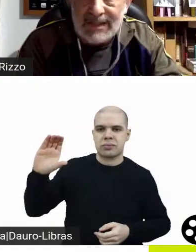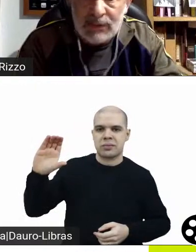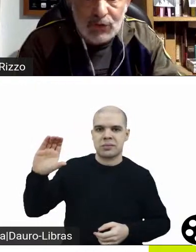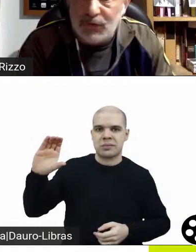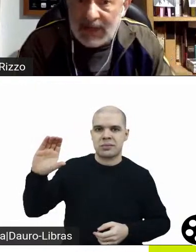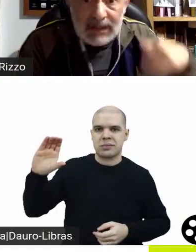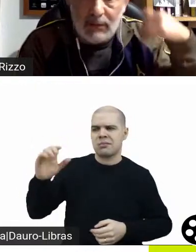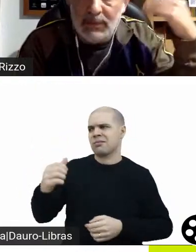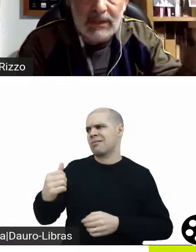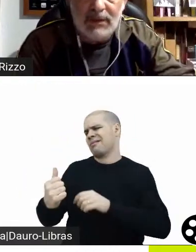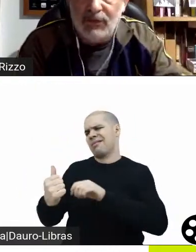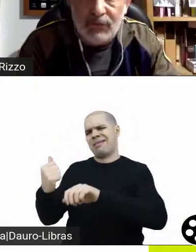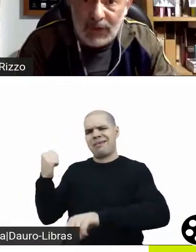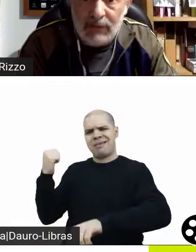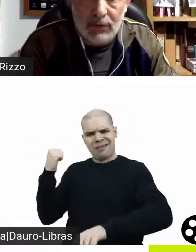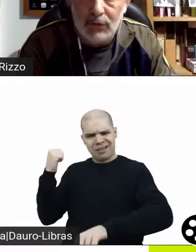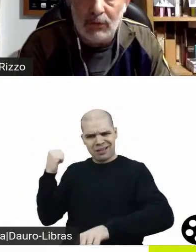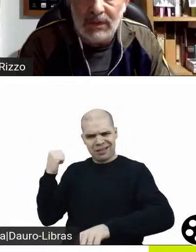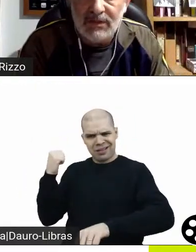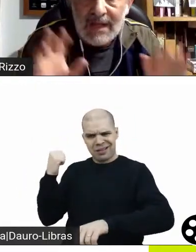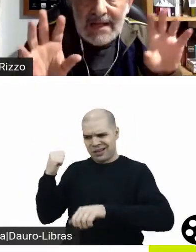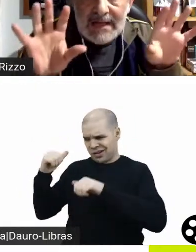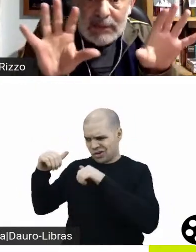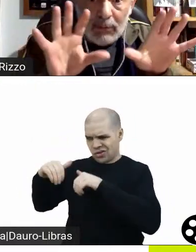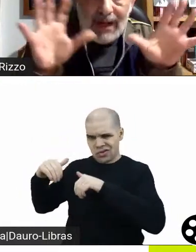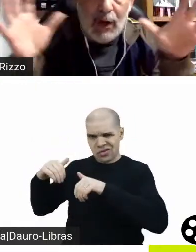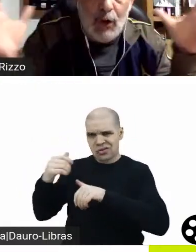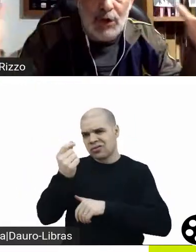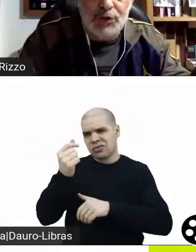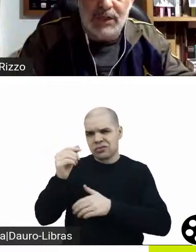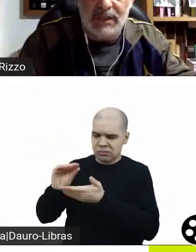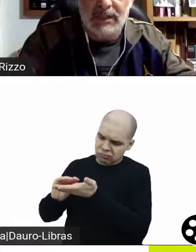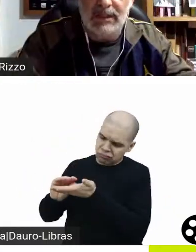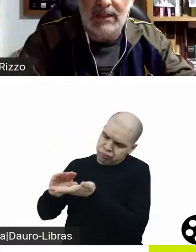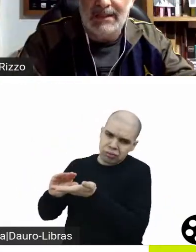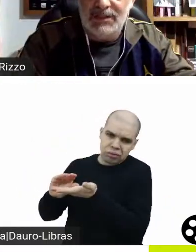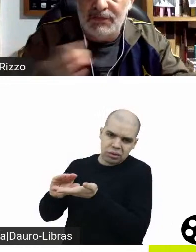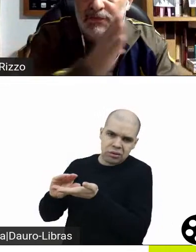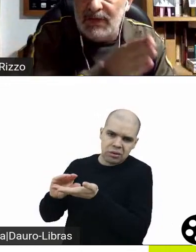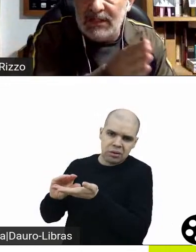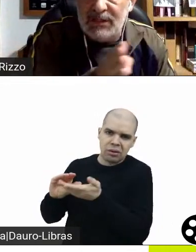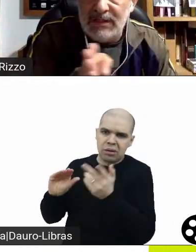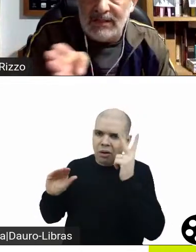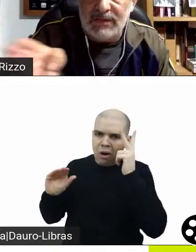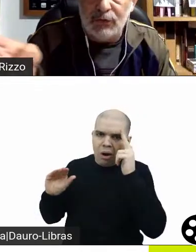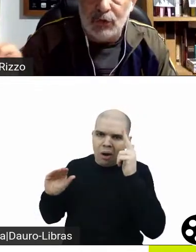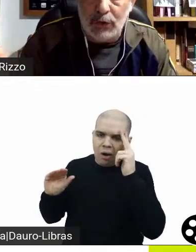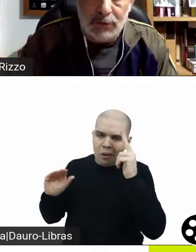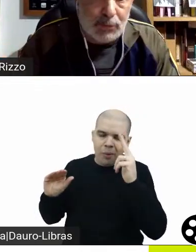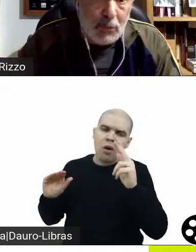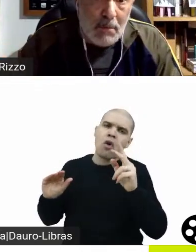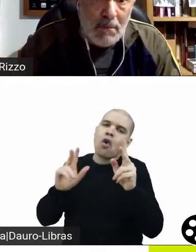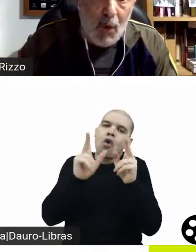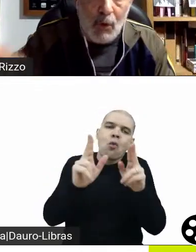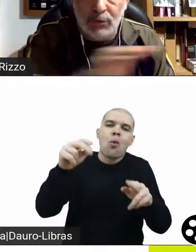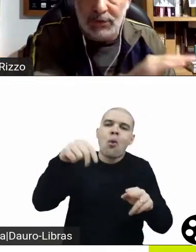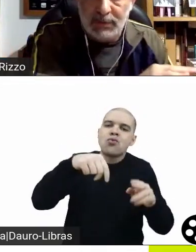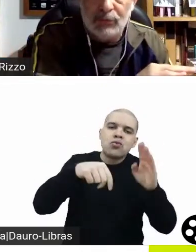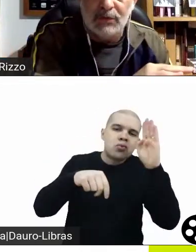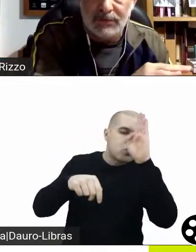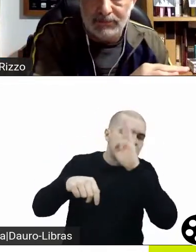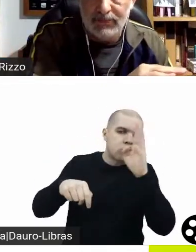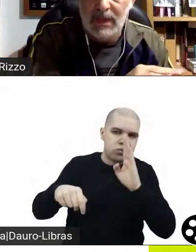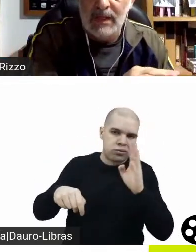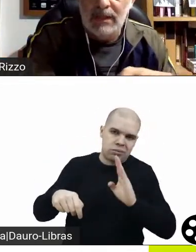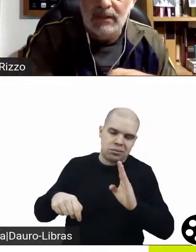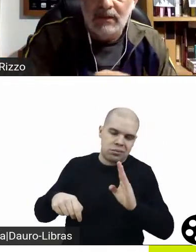orçamentária estratosférica, completamente fora do nosso alcance e numa lógica que divide decisões por um monte